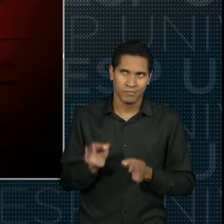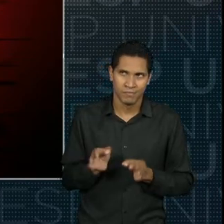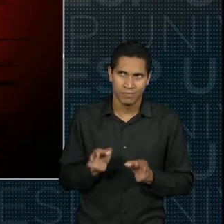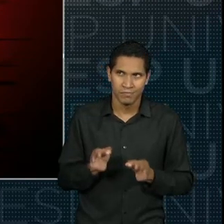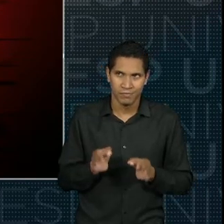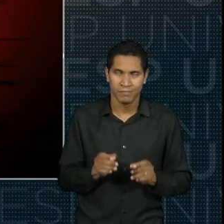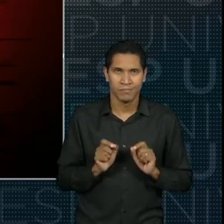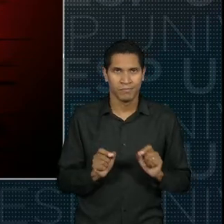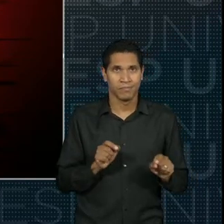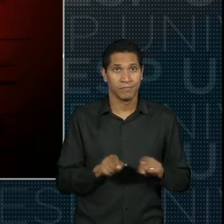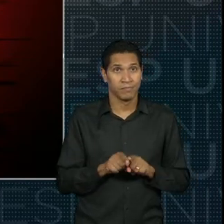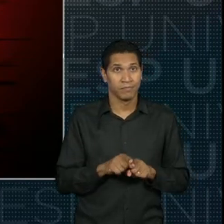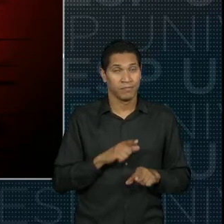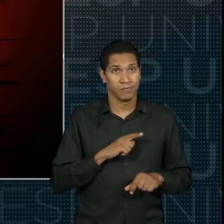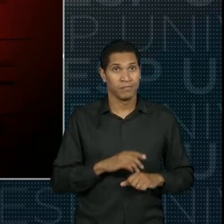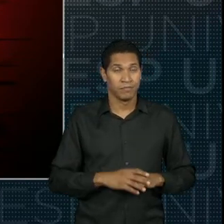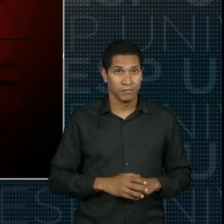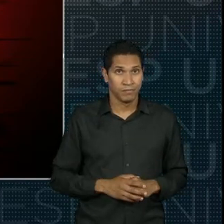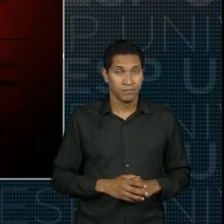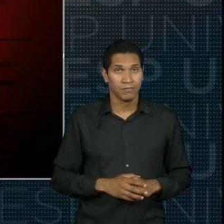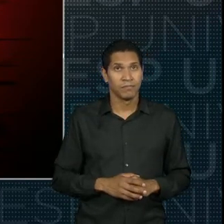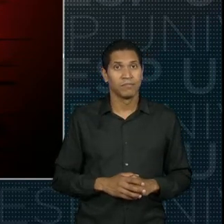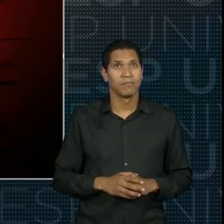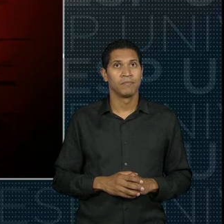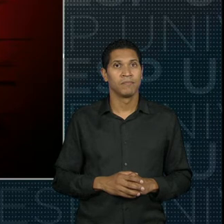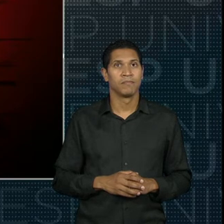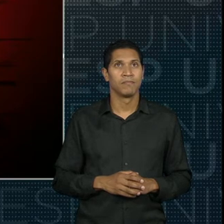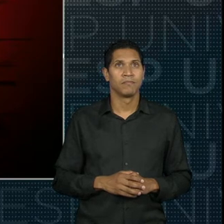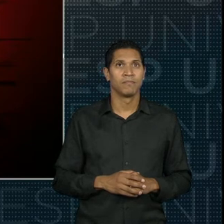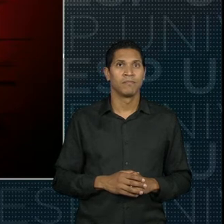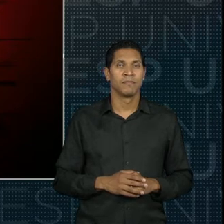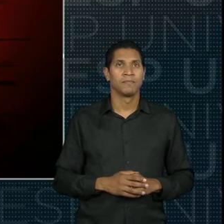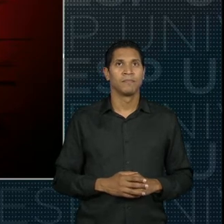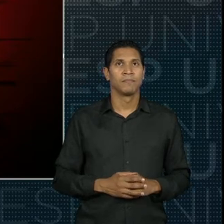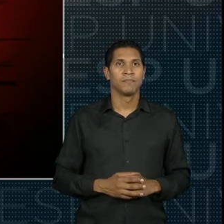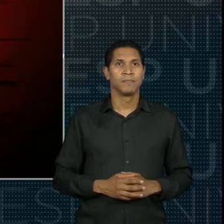50 horas como havia lá no caso da certificação extracurricular.